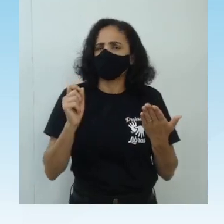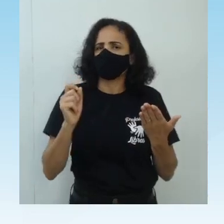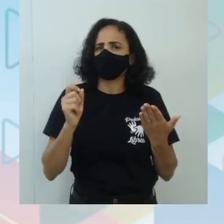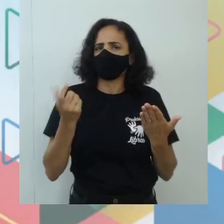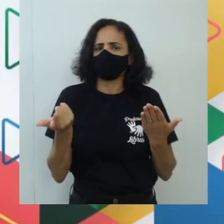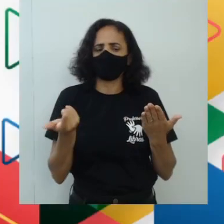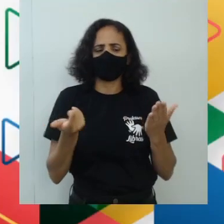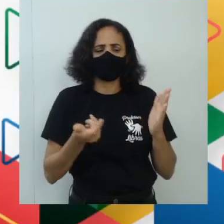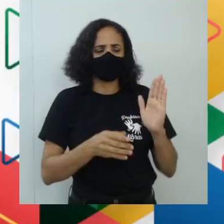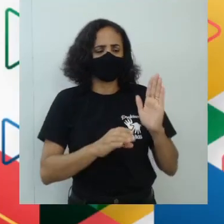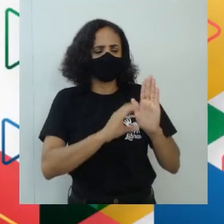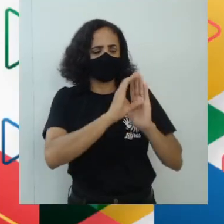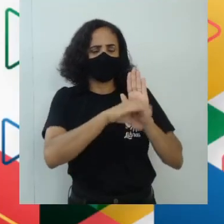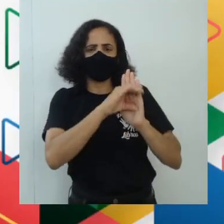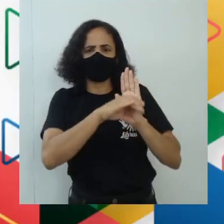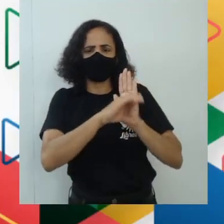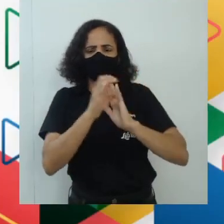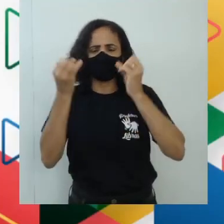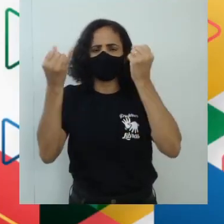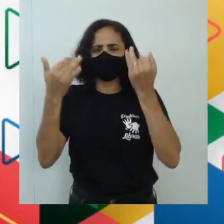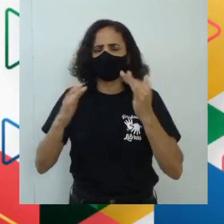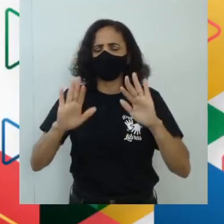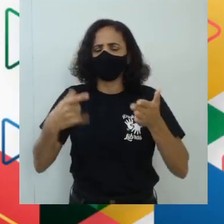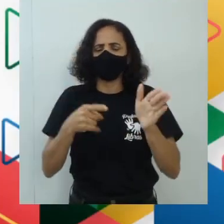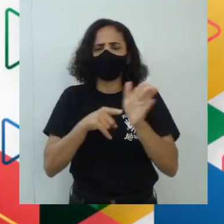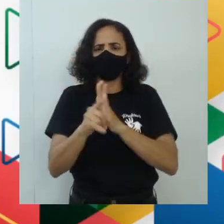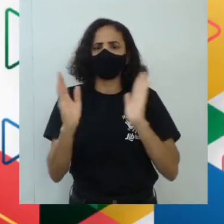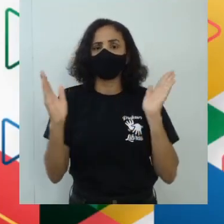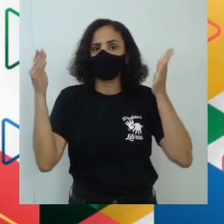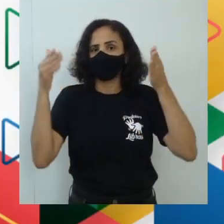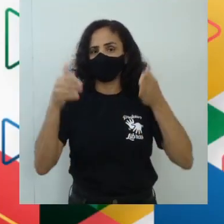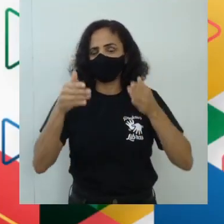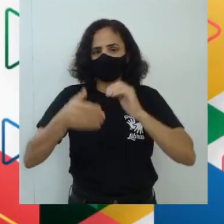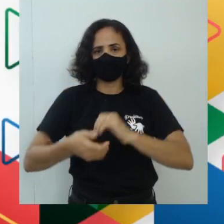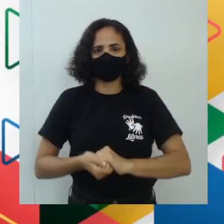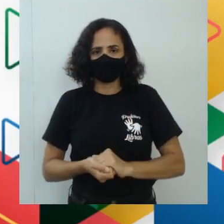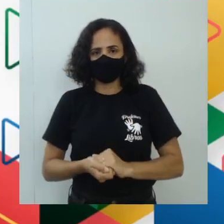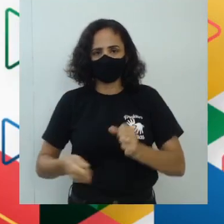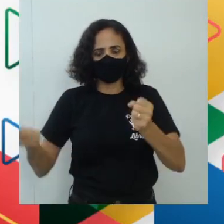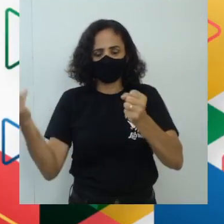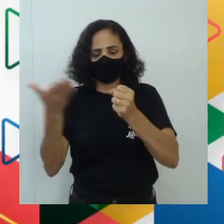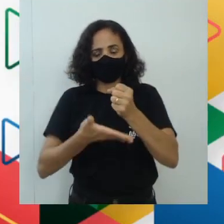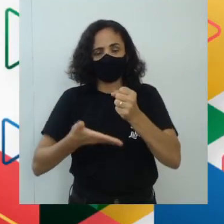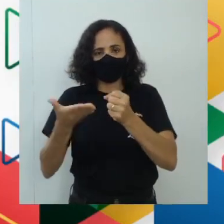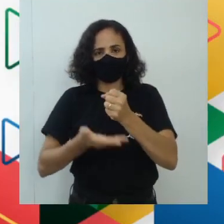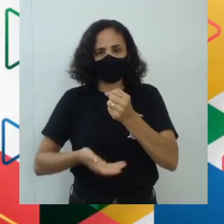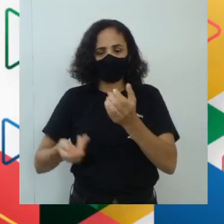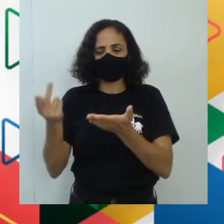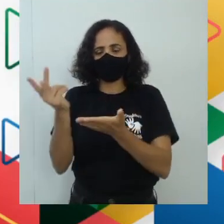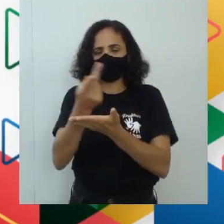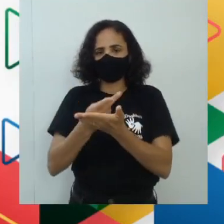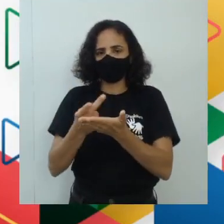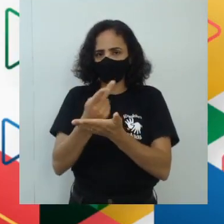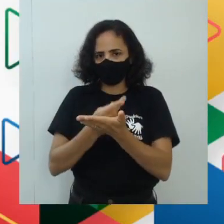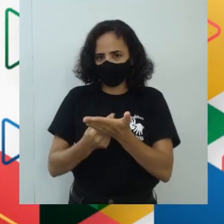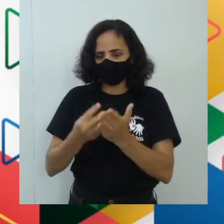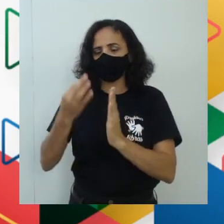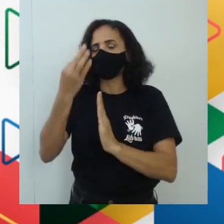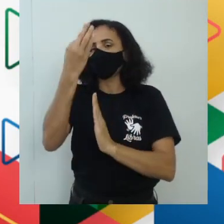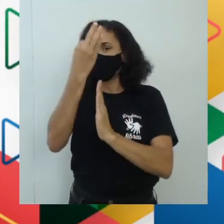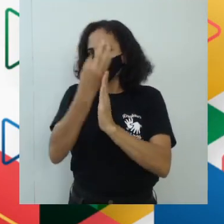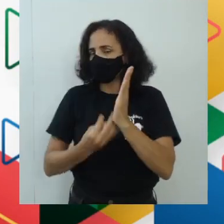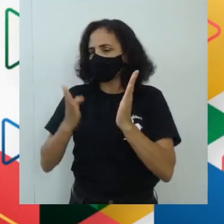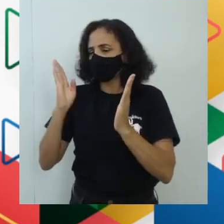enunciado quer saber? Qual é a pergunta central? Com base na figura e também no texto de Gilberto de Mestay,